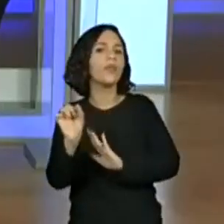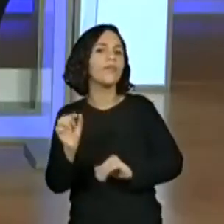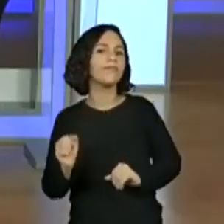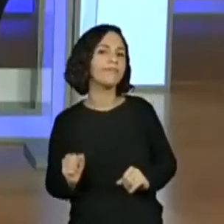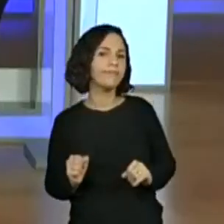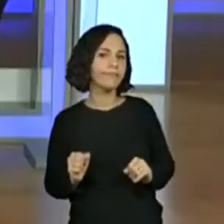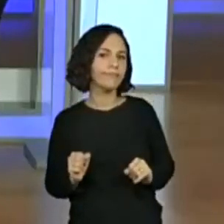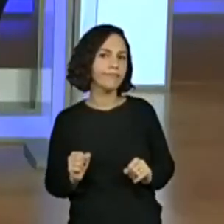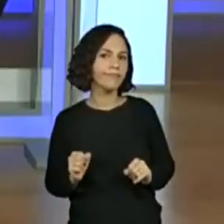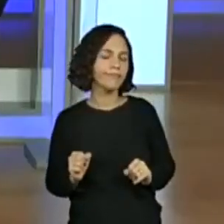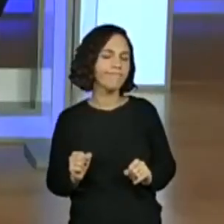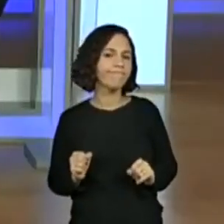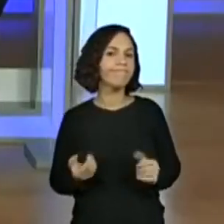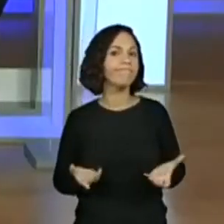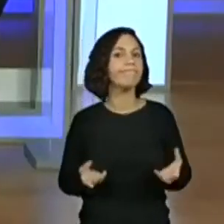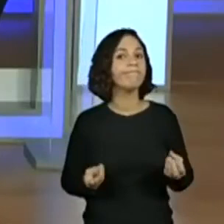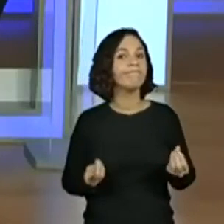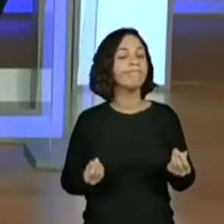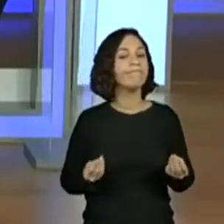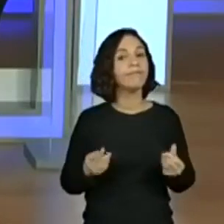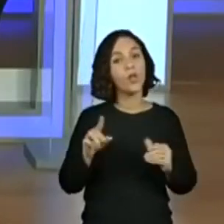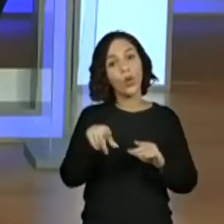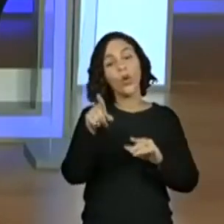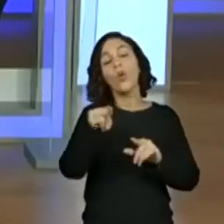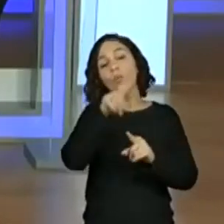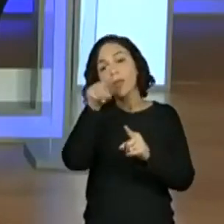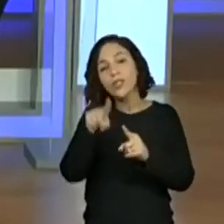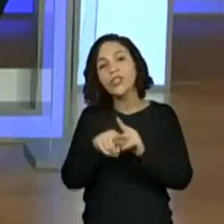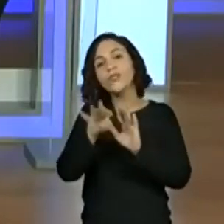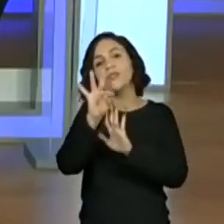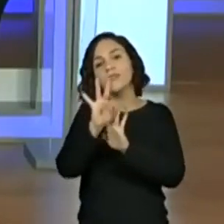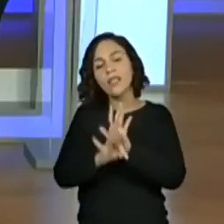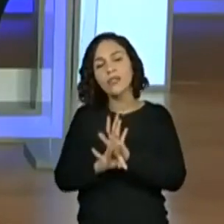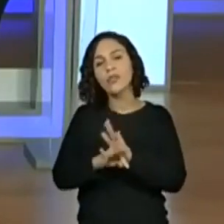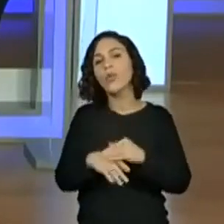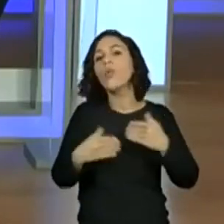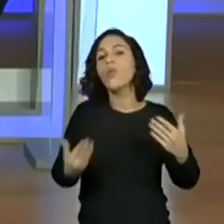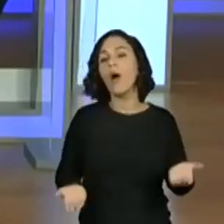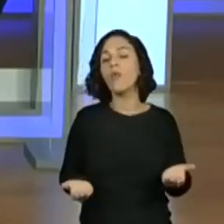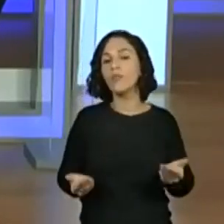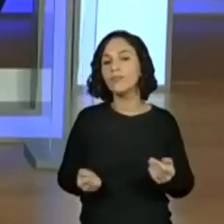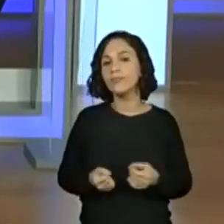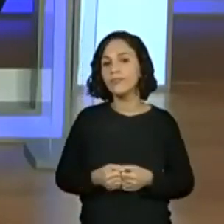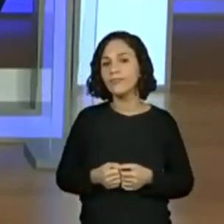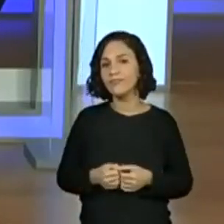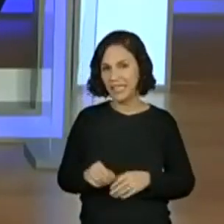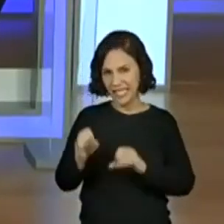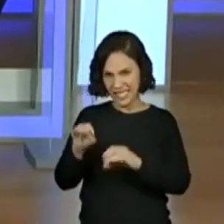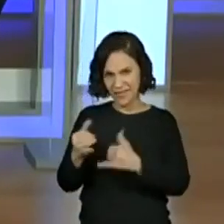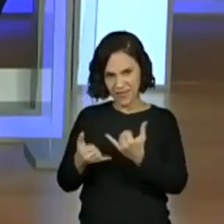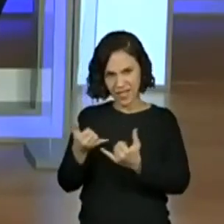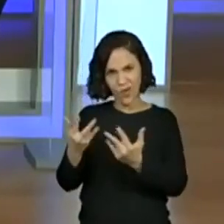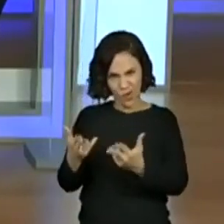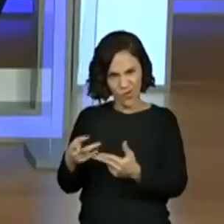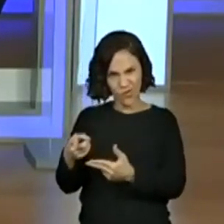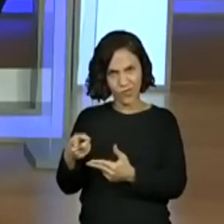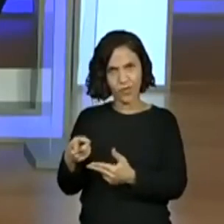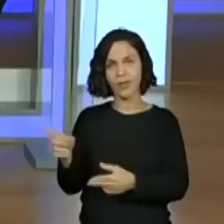Qual é a finalidade deste texto? É ensinar a brincar também?